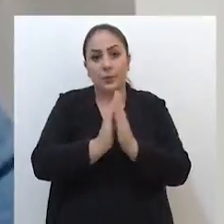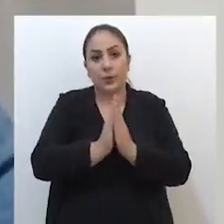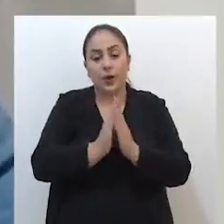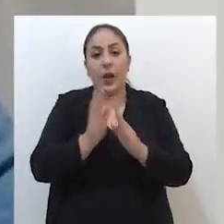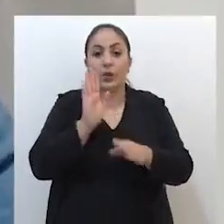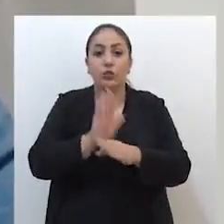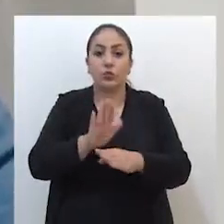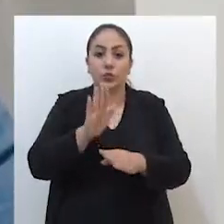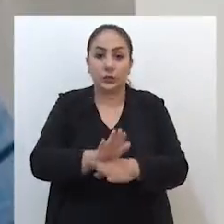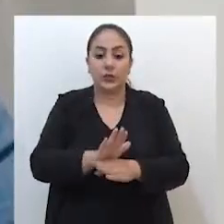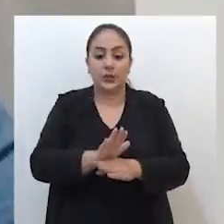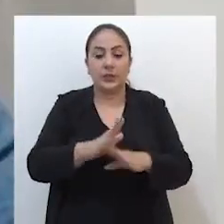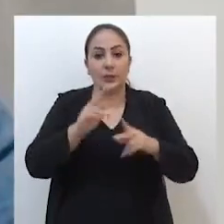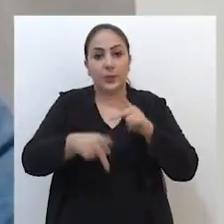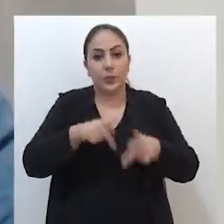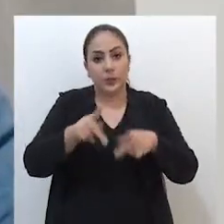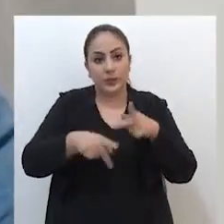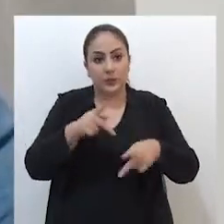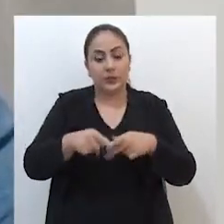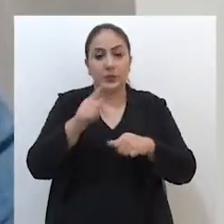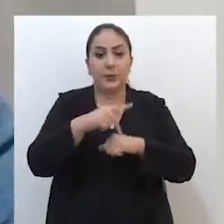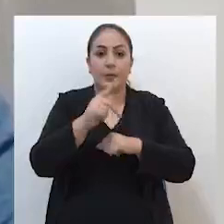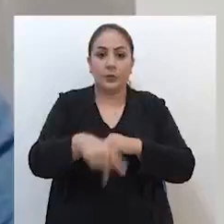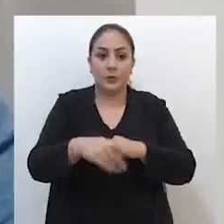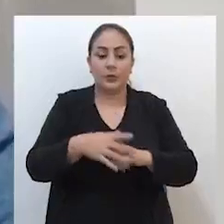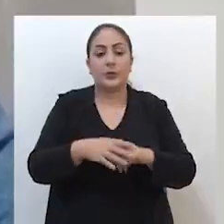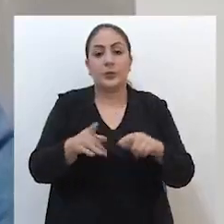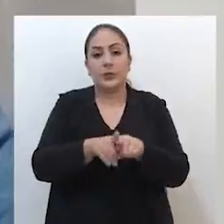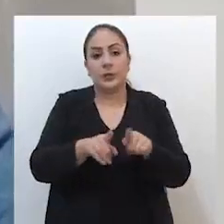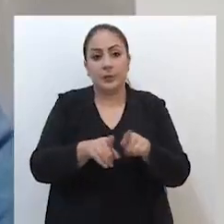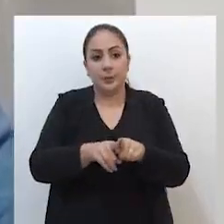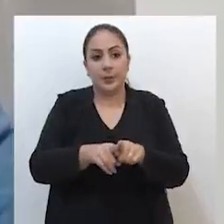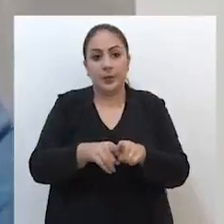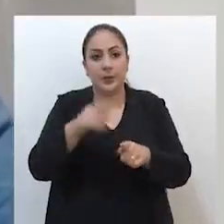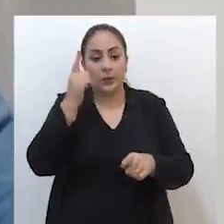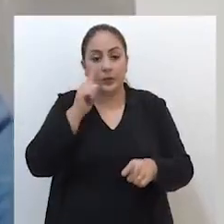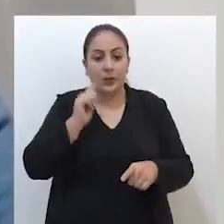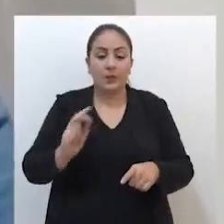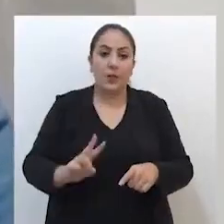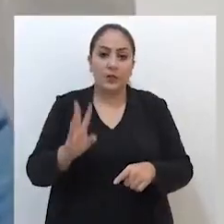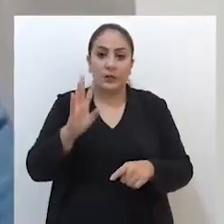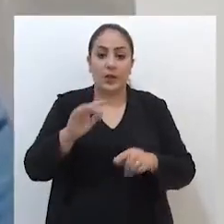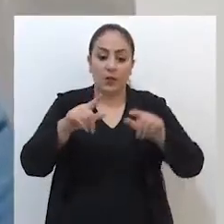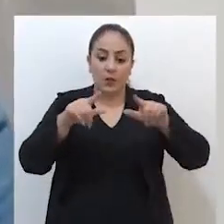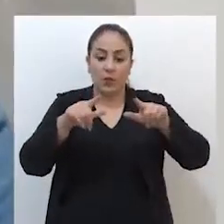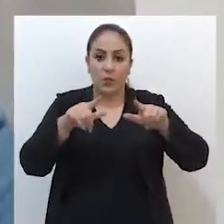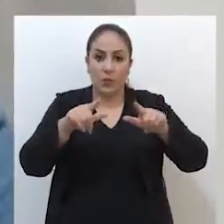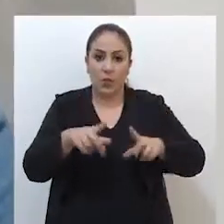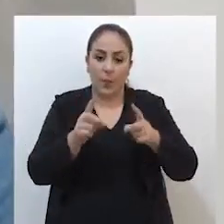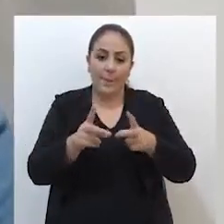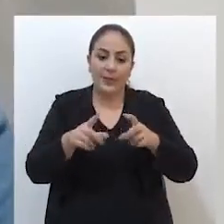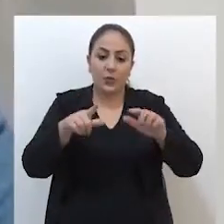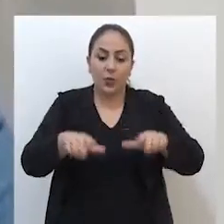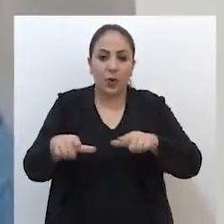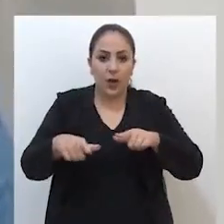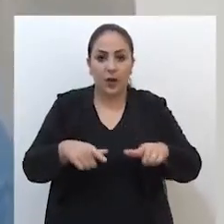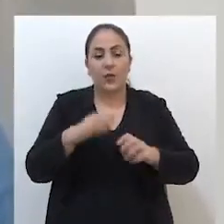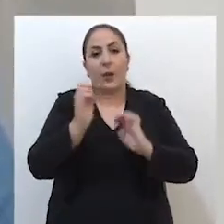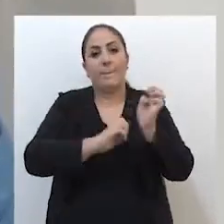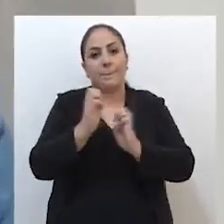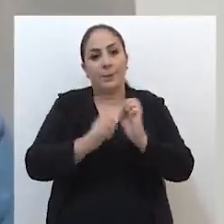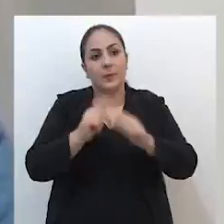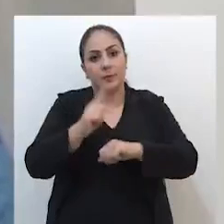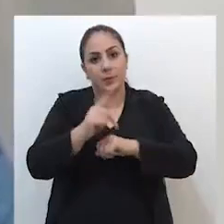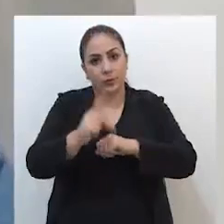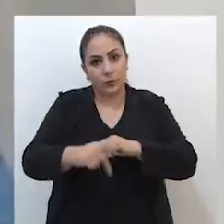a colaboração da população de Passo Fundo, e assim, que valorize o comércio local. Valorize